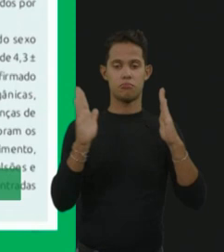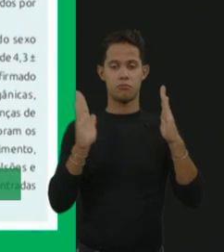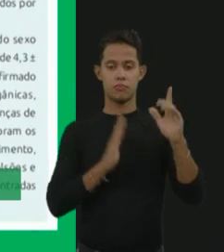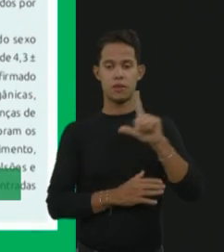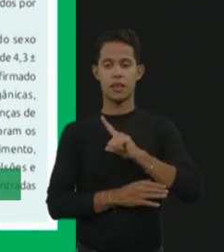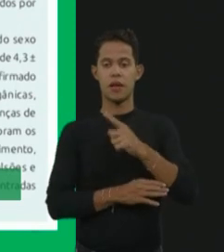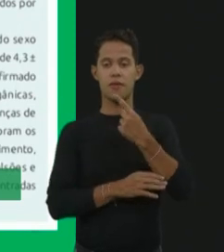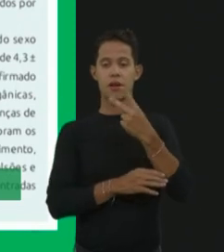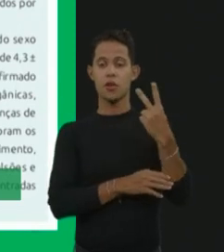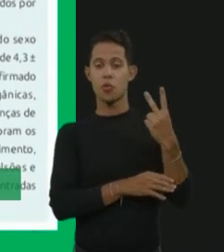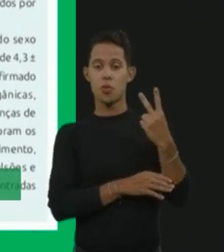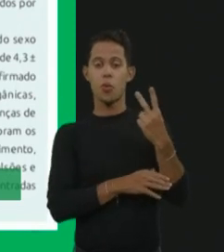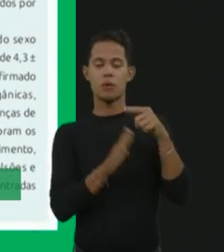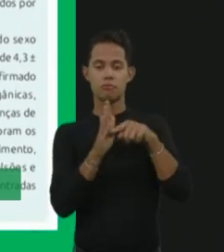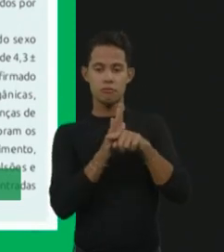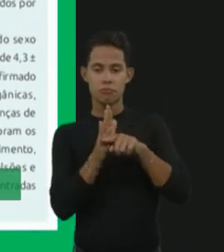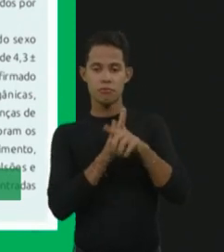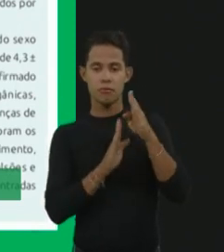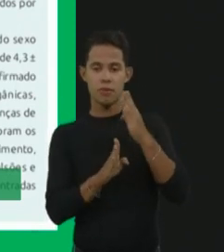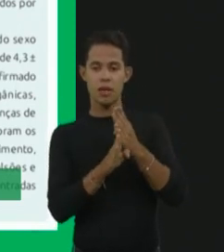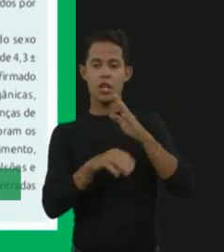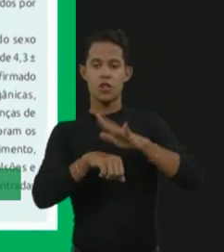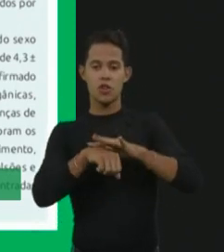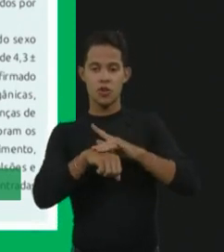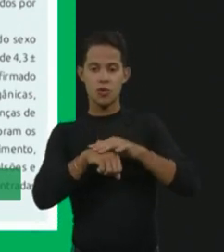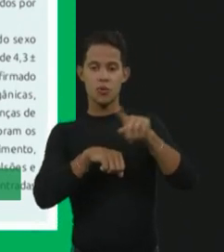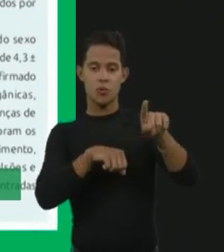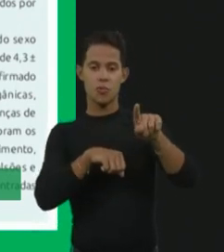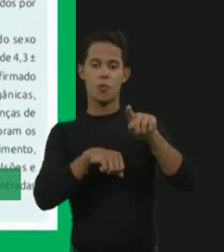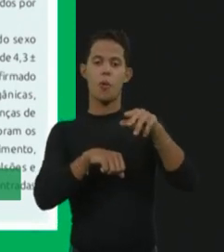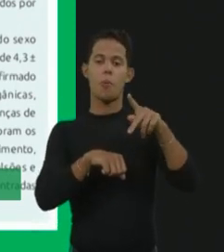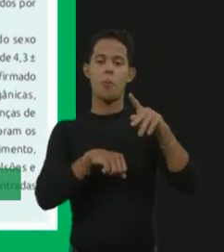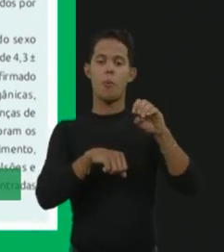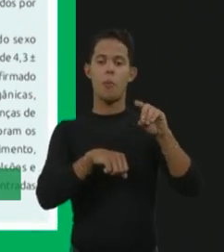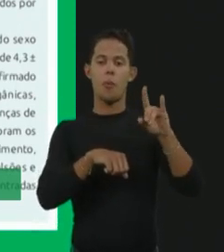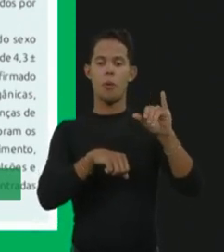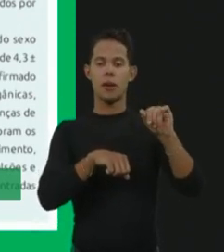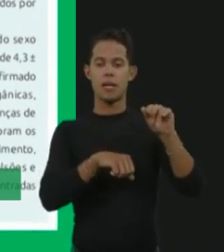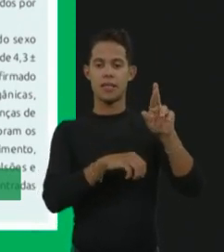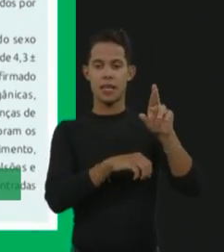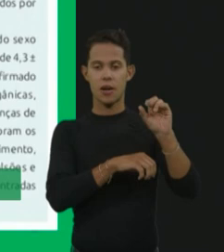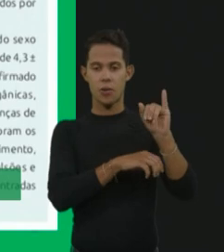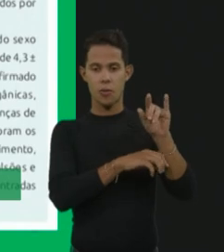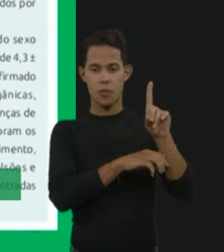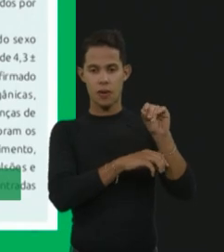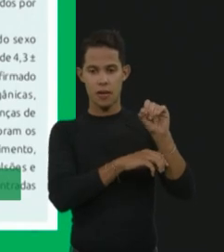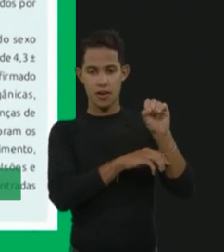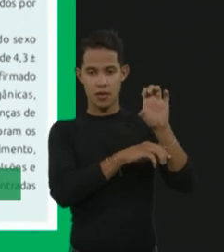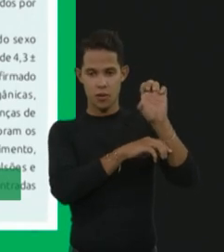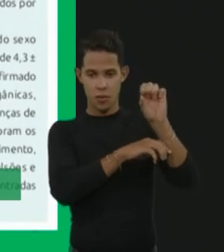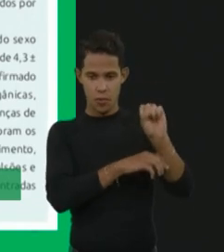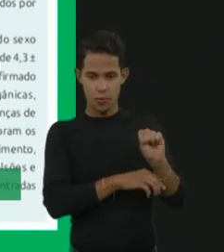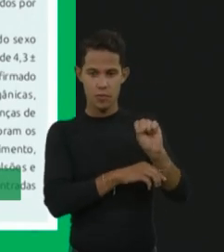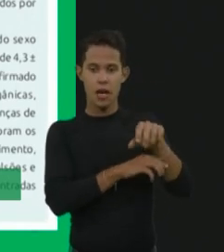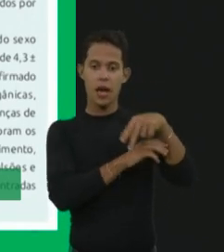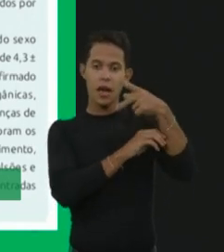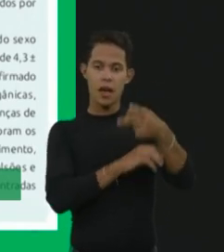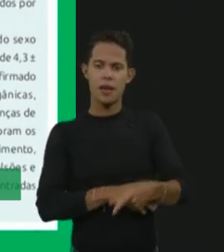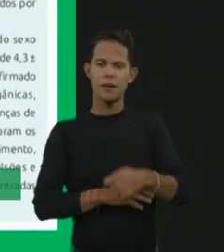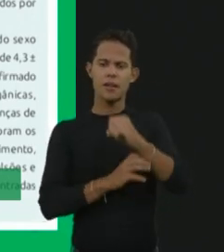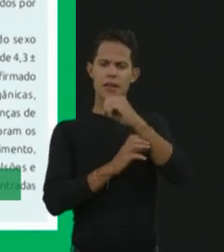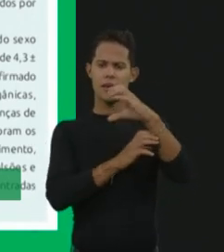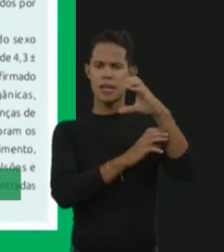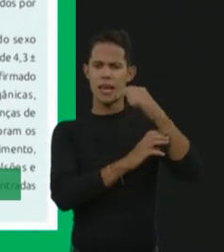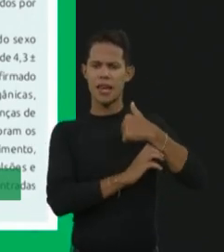diagnósticos de arruzinatos e quatro mucopolisacaridose. Em Santa Catarina, acredito que a gente tem ao redor de trinta cadastrados, eu não me lembro,